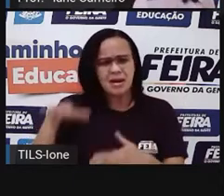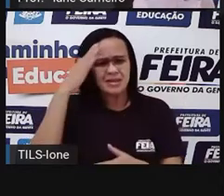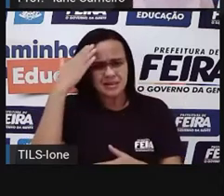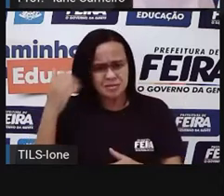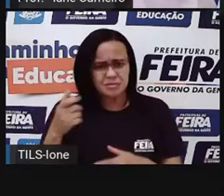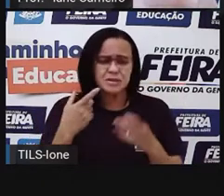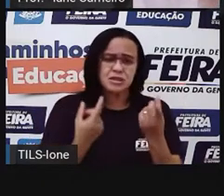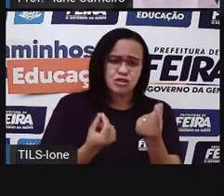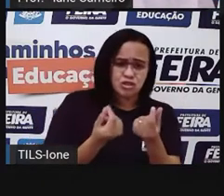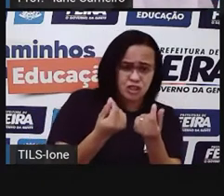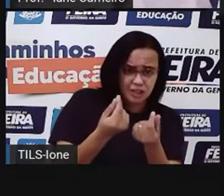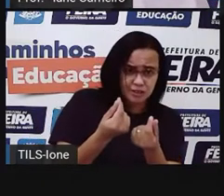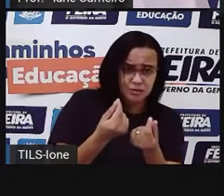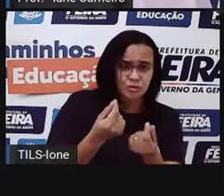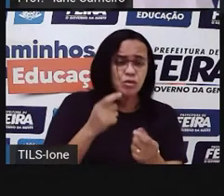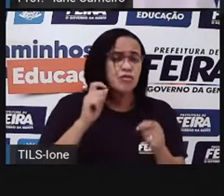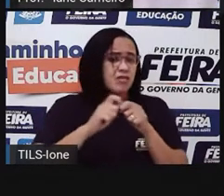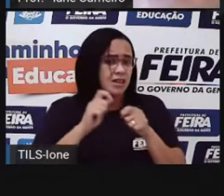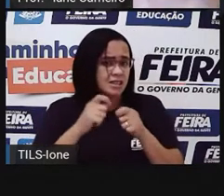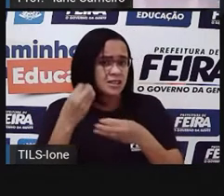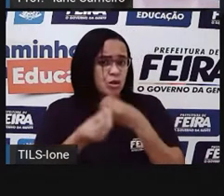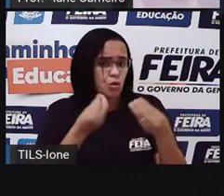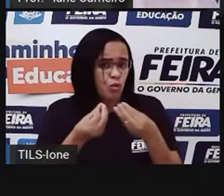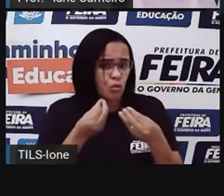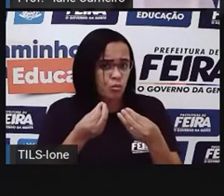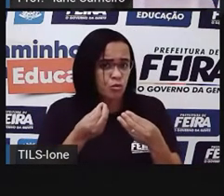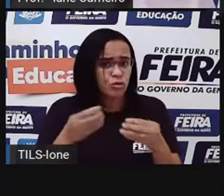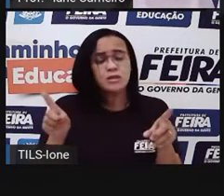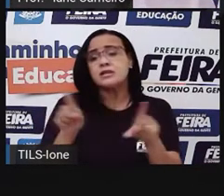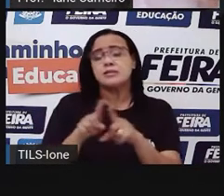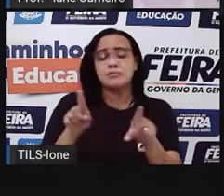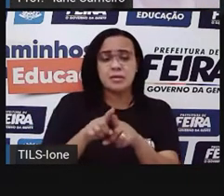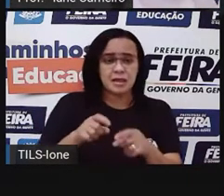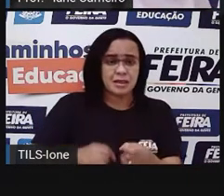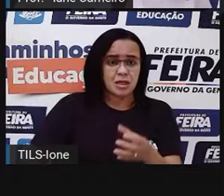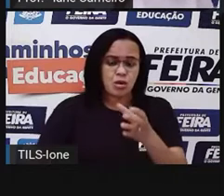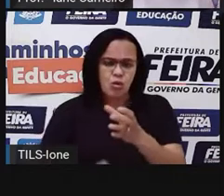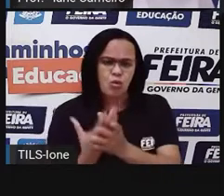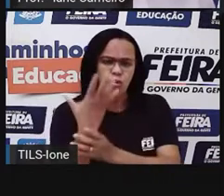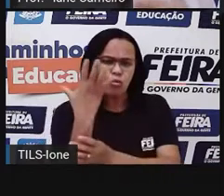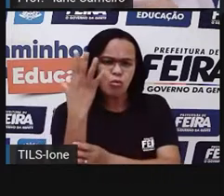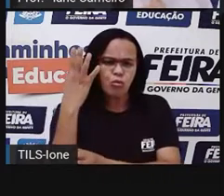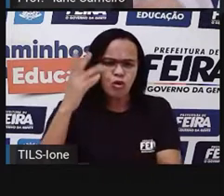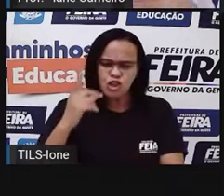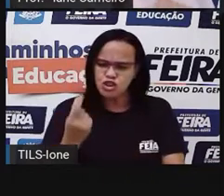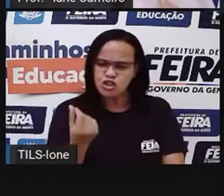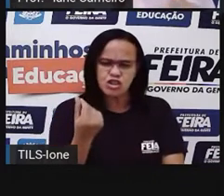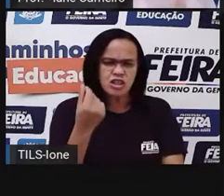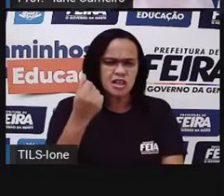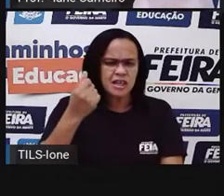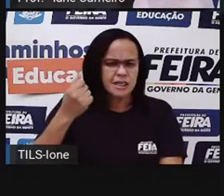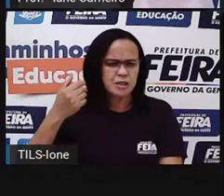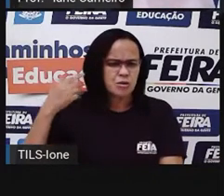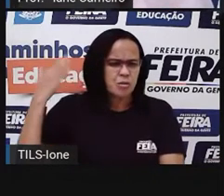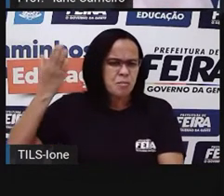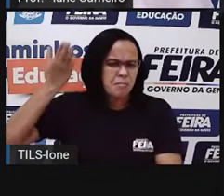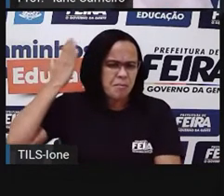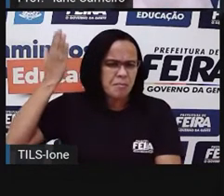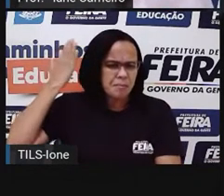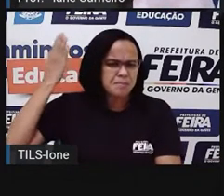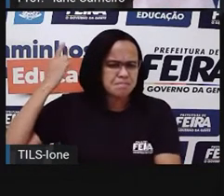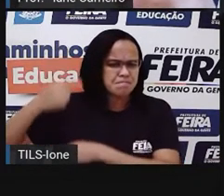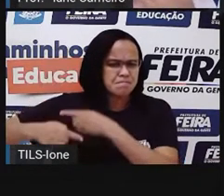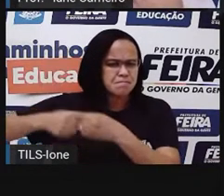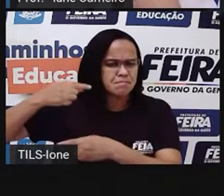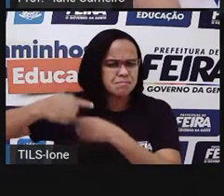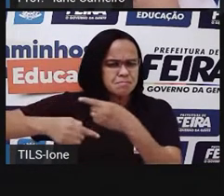também o histórico do dinheiro, né? Como é que o dinheiro foi inventado, como é que surgiu. E nós vimos que antigamente, né? Por